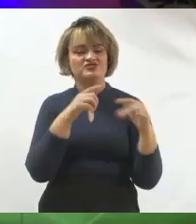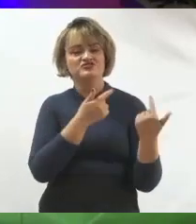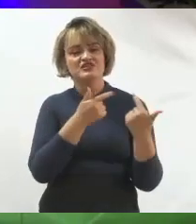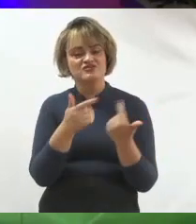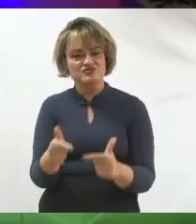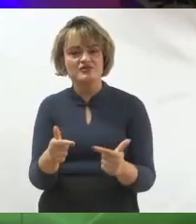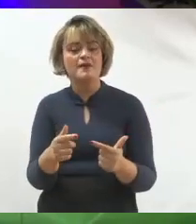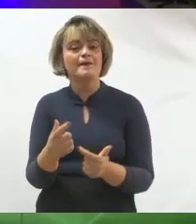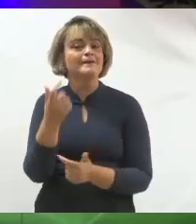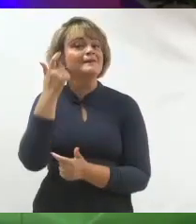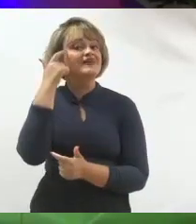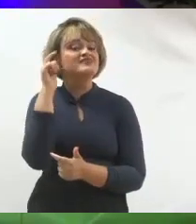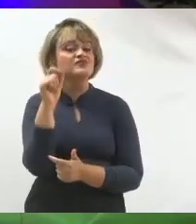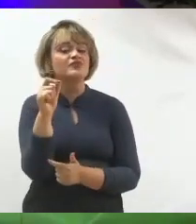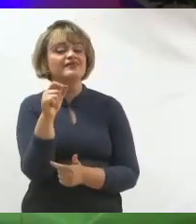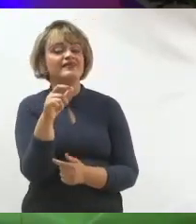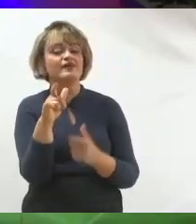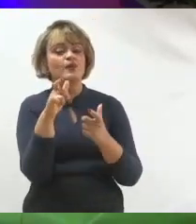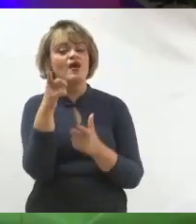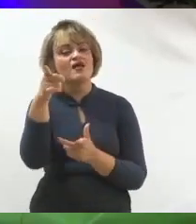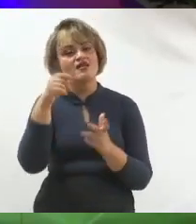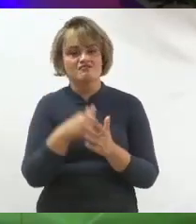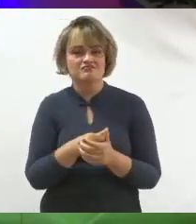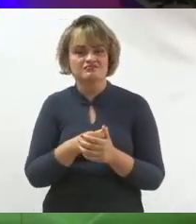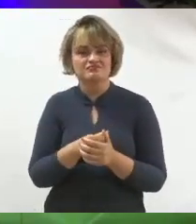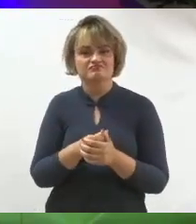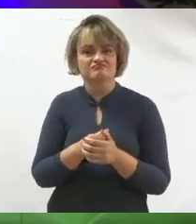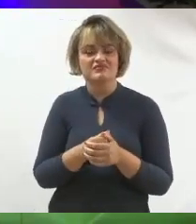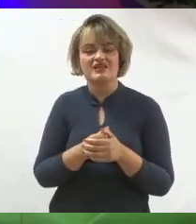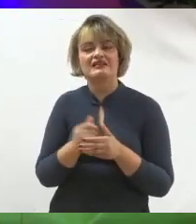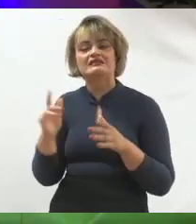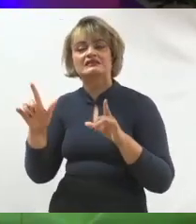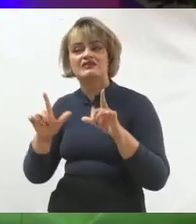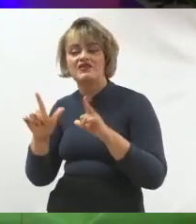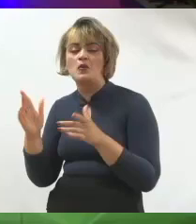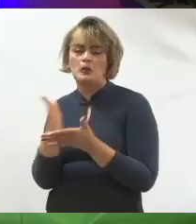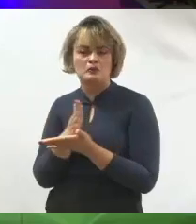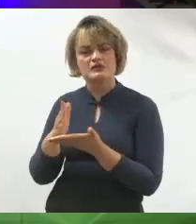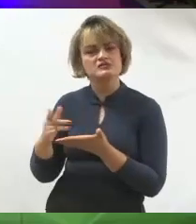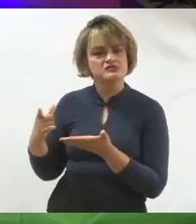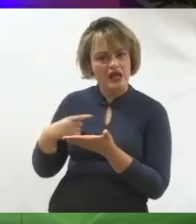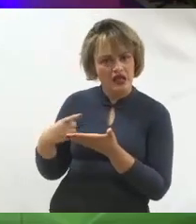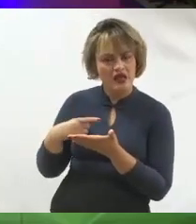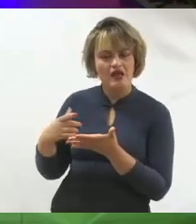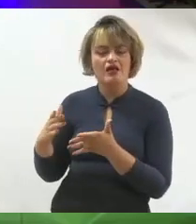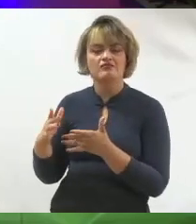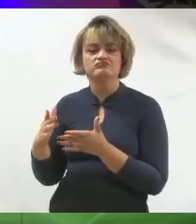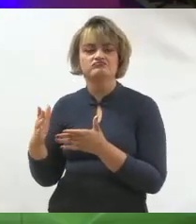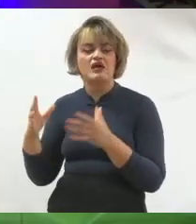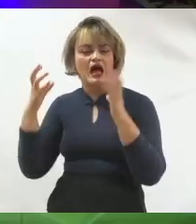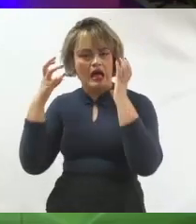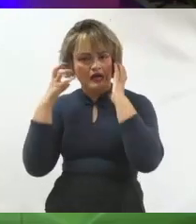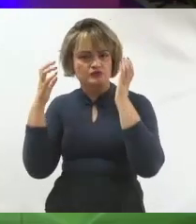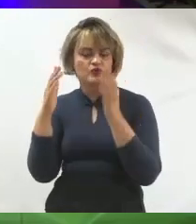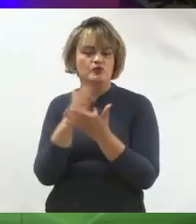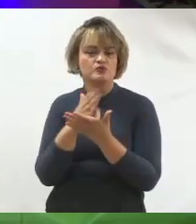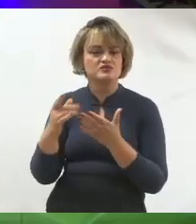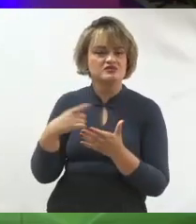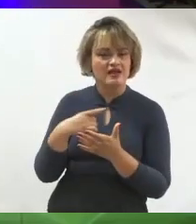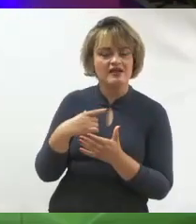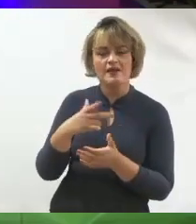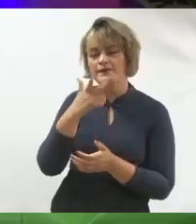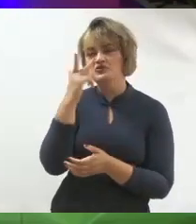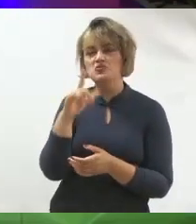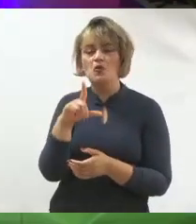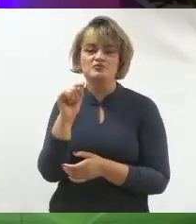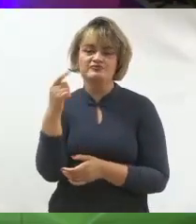levavam em consideração aquele cenário de que a gente tinha algumas TVs abertas, a gente tinha algumas emissoras de rádio e as pessoas não tinham